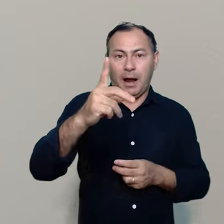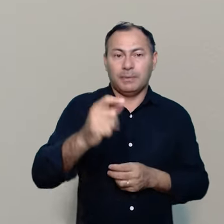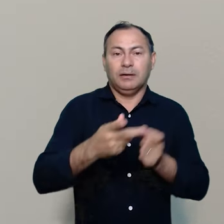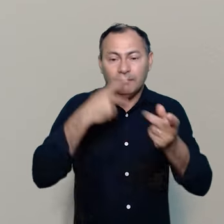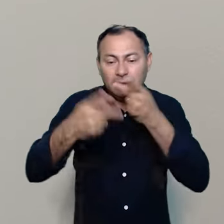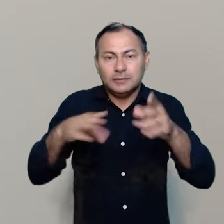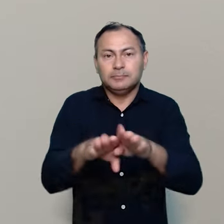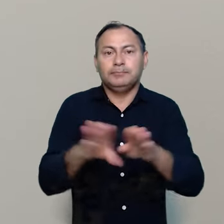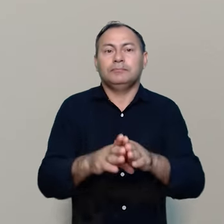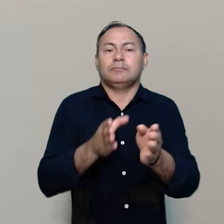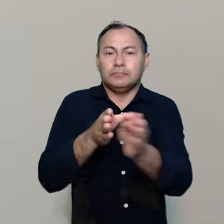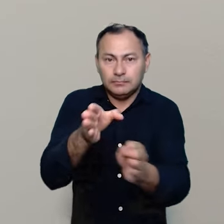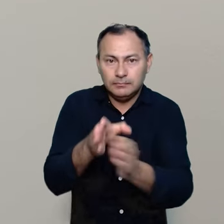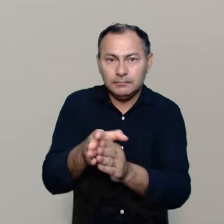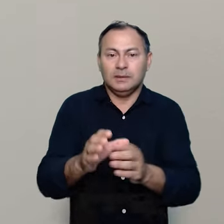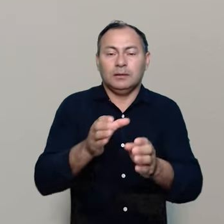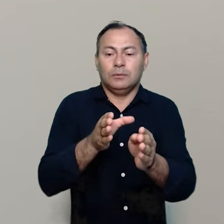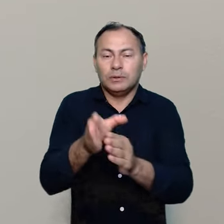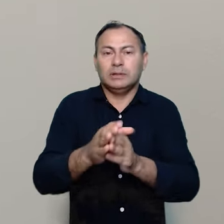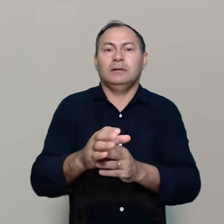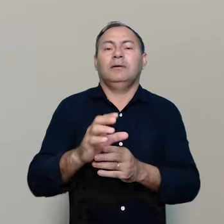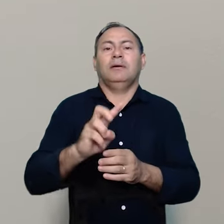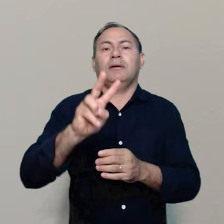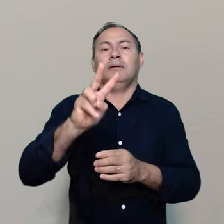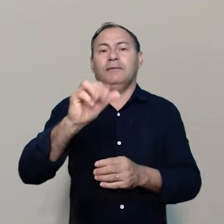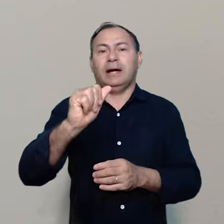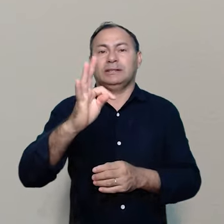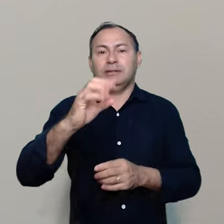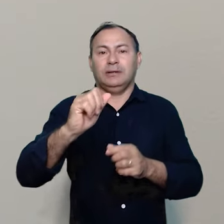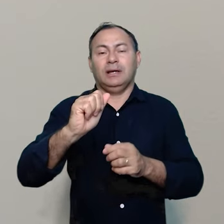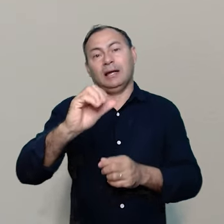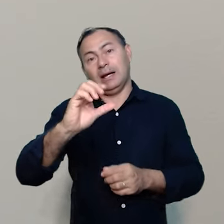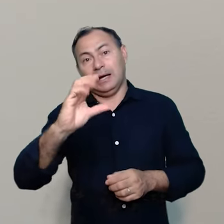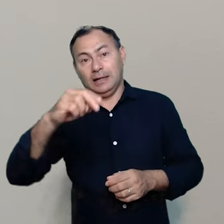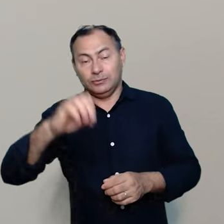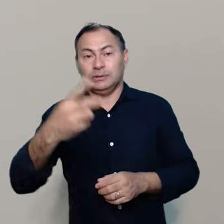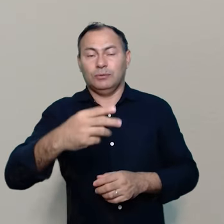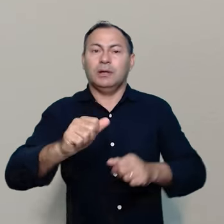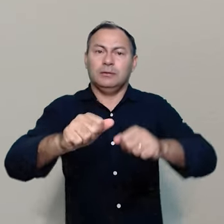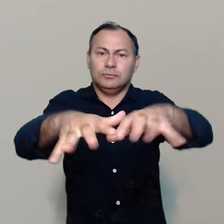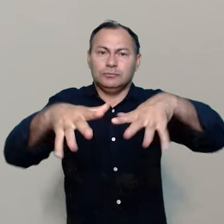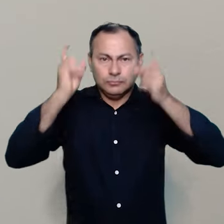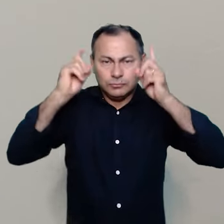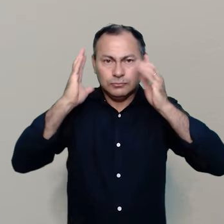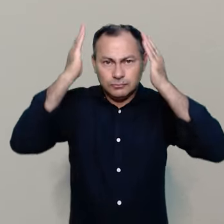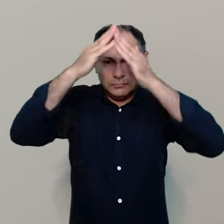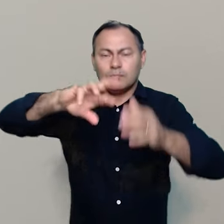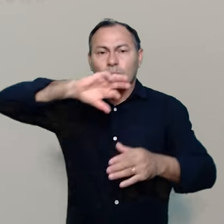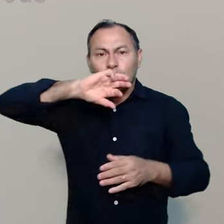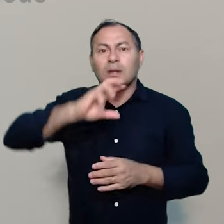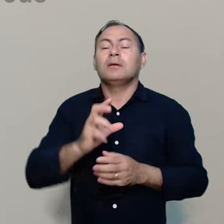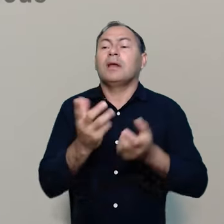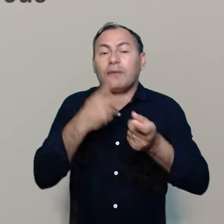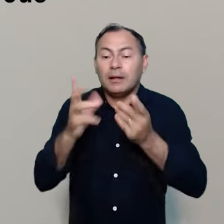menciona também as recomendações do Conselho Vaticano II sobre a educação litúrgica e a participação